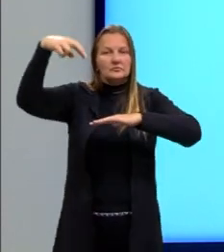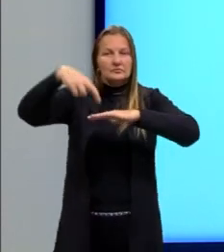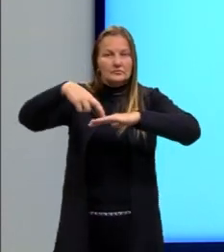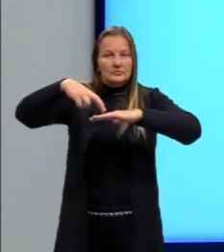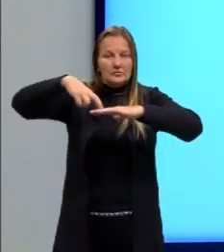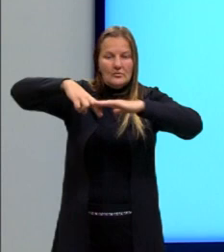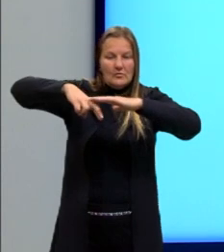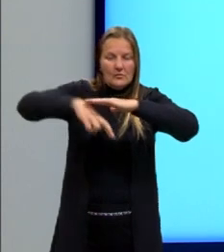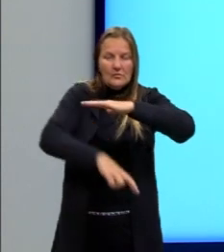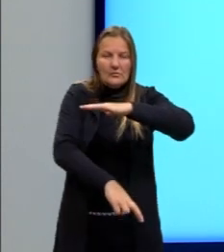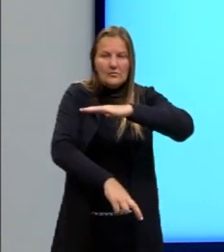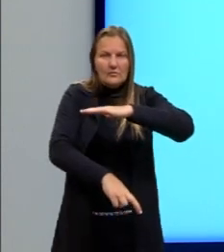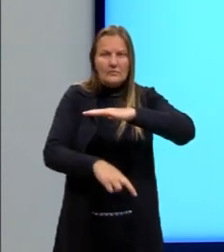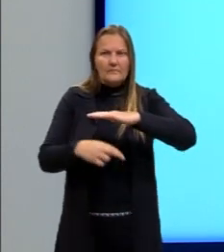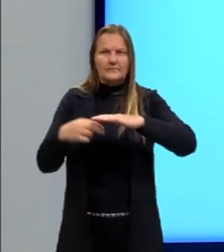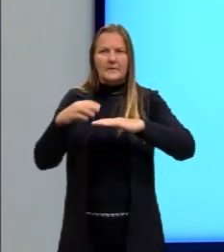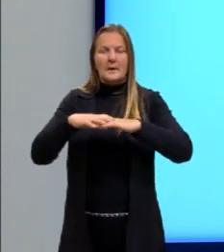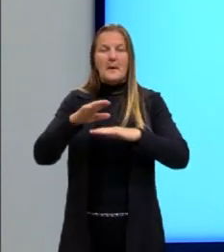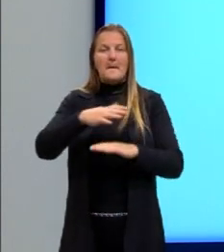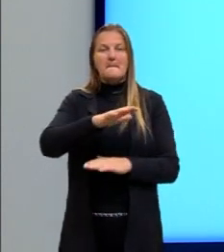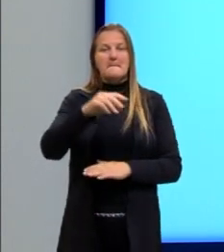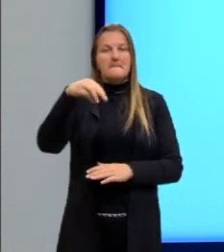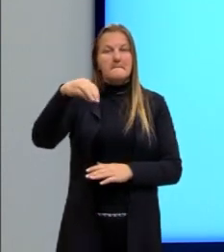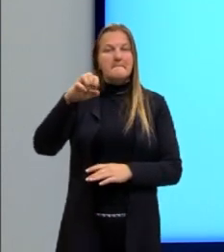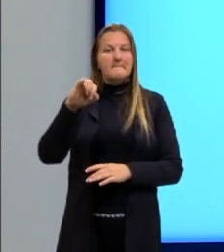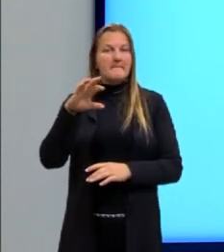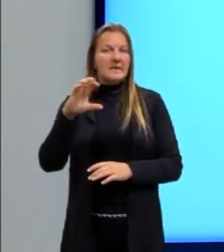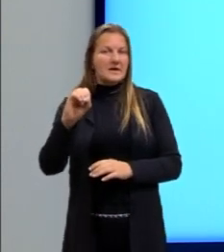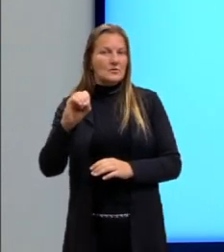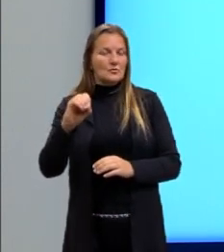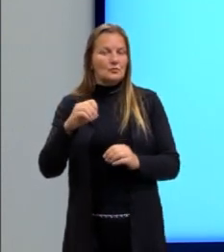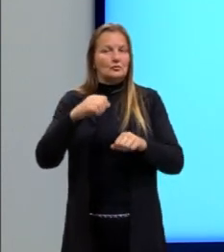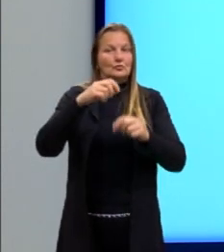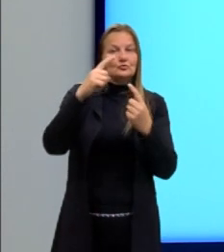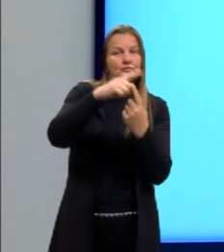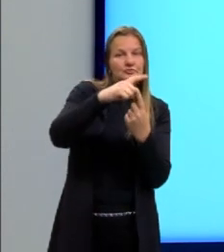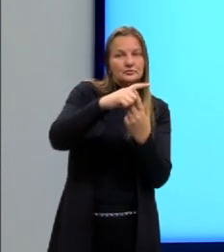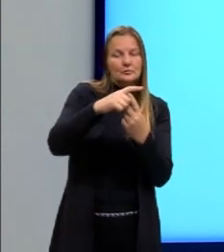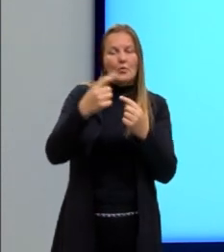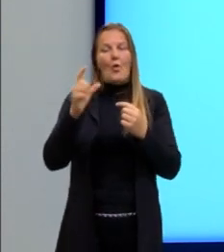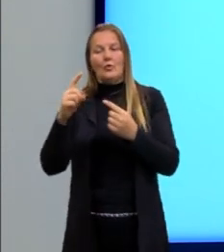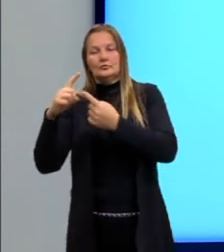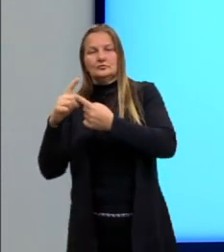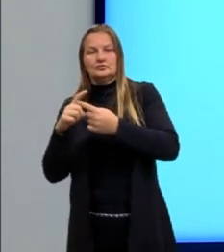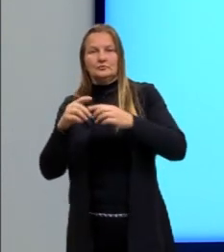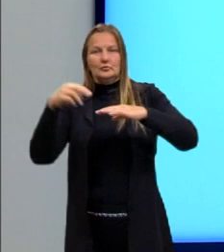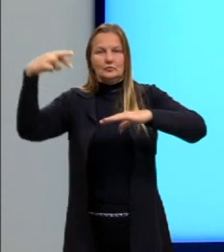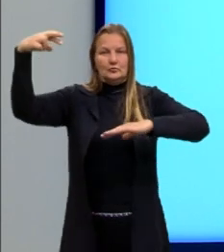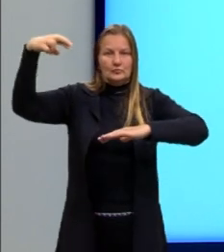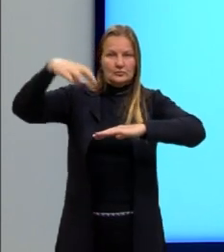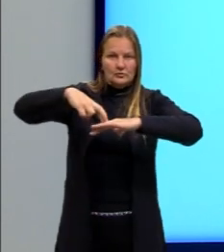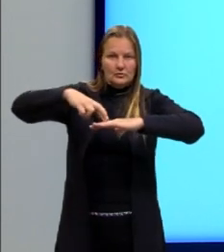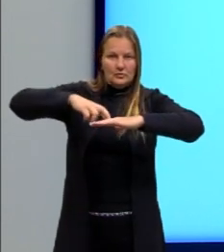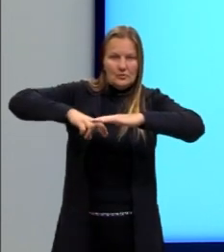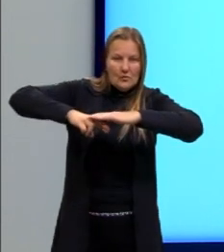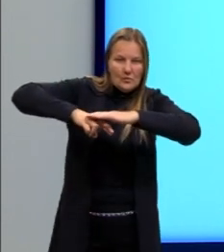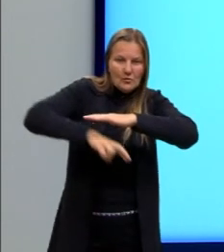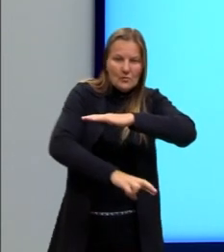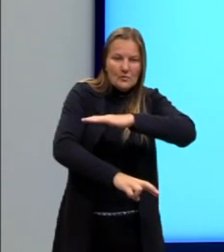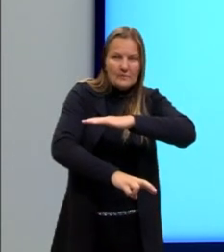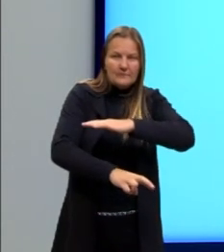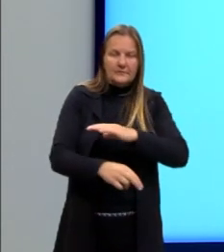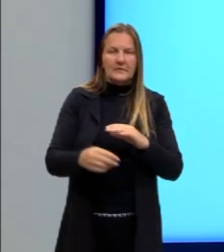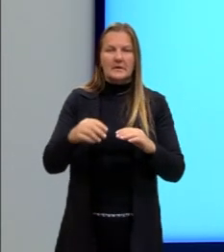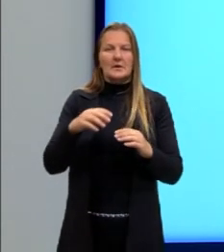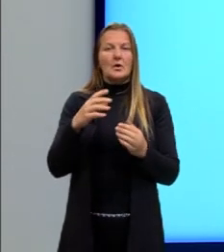uma onda que passa de um meio para outro meio, certo? Então a gente tem uma troca de ambiente dessa